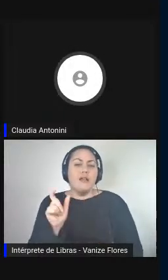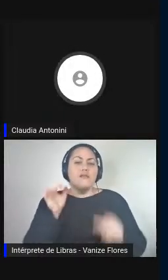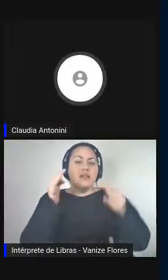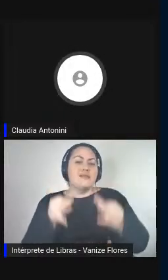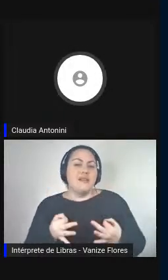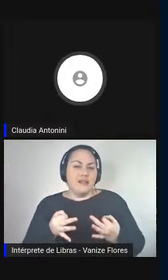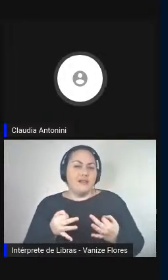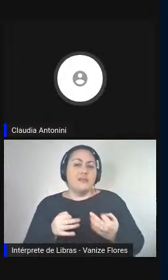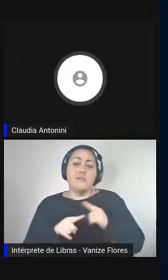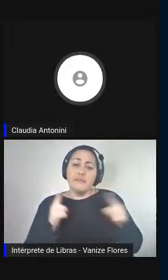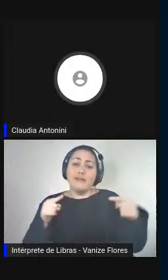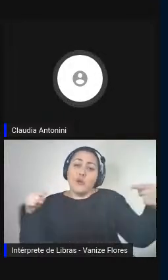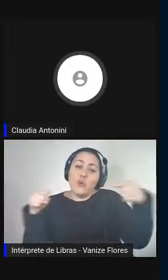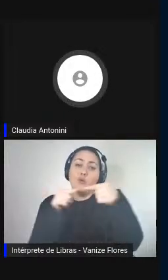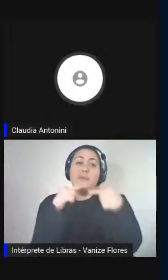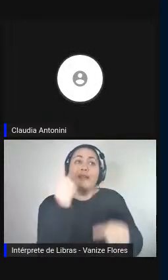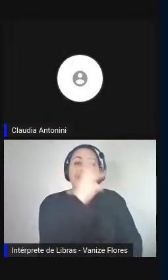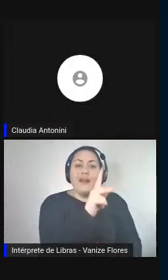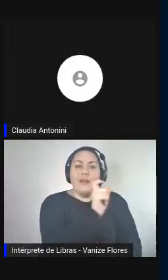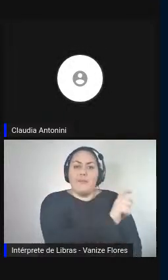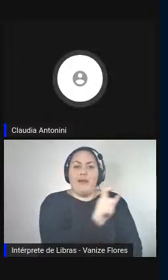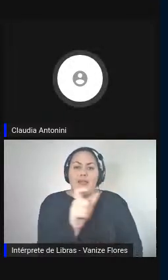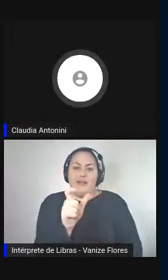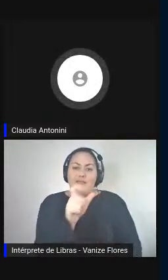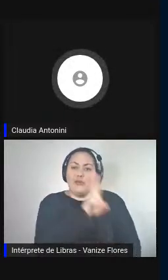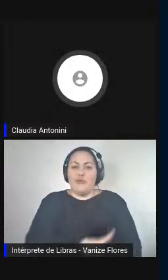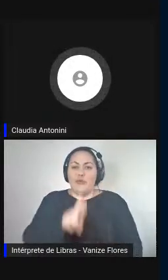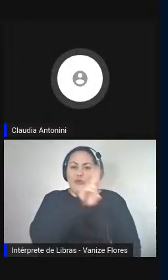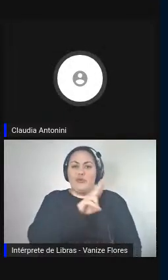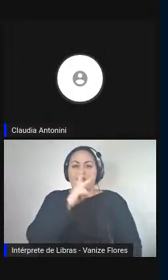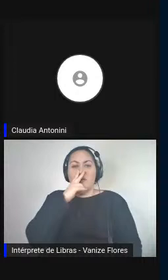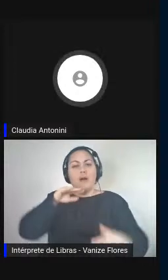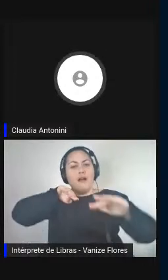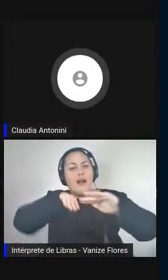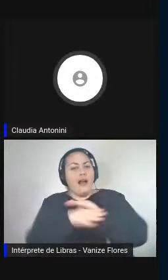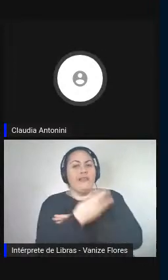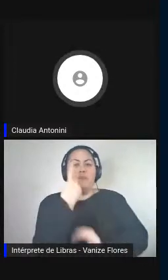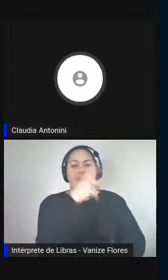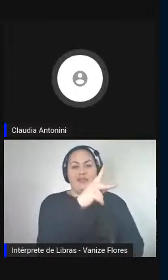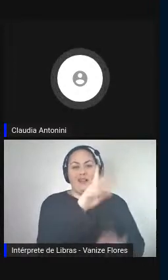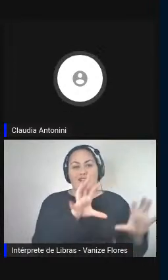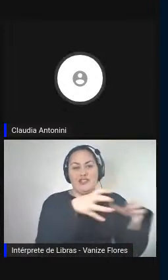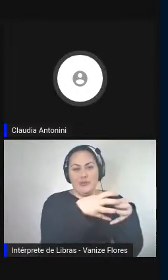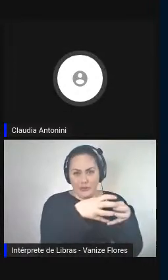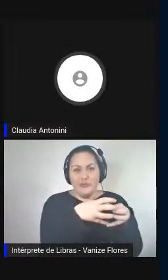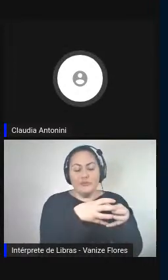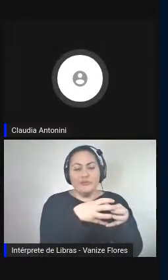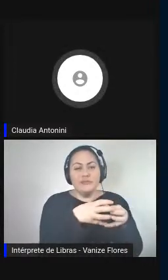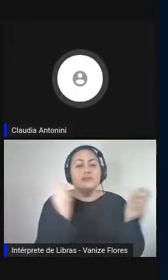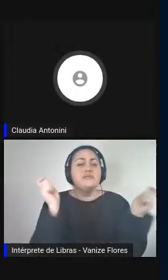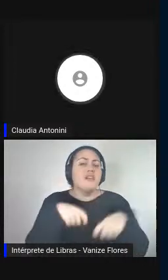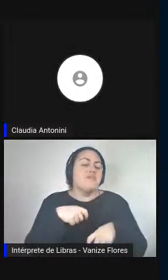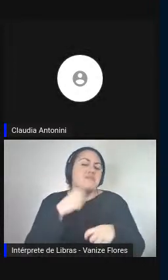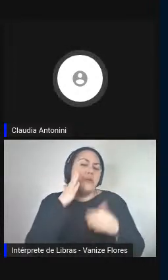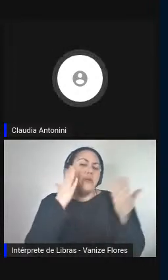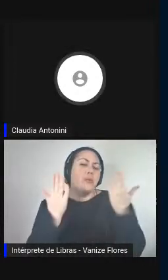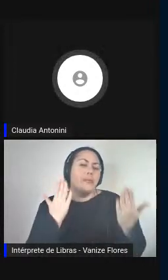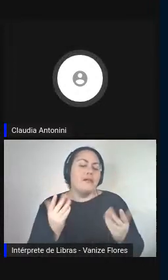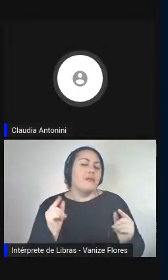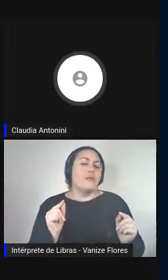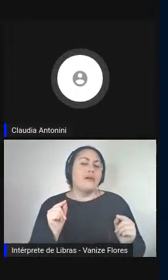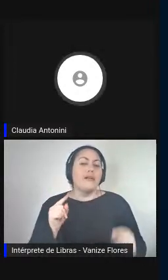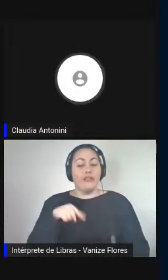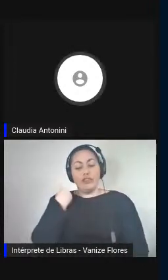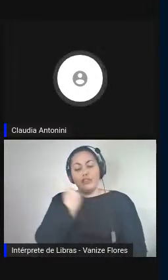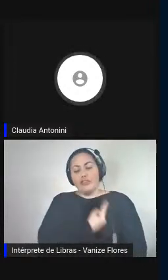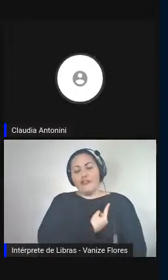deles, por questão de imagem, poderia-se dizer de forma diferente, que nós gostaríamos comunicar